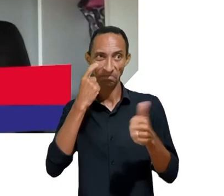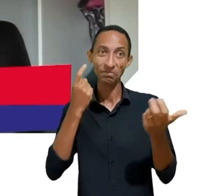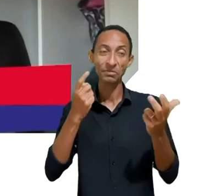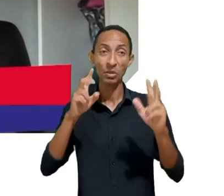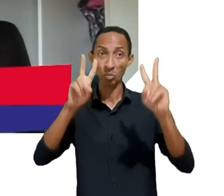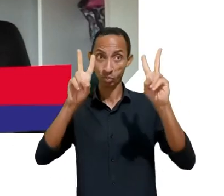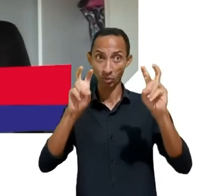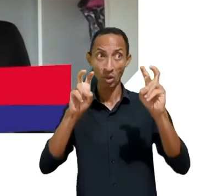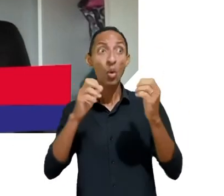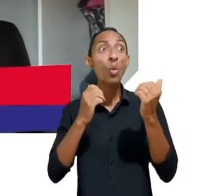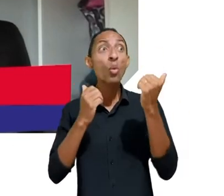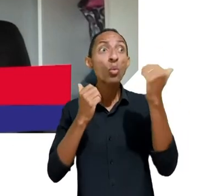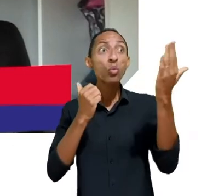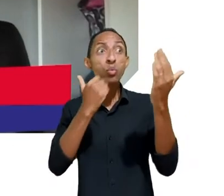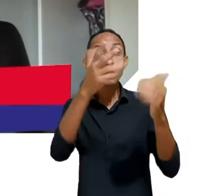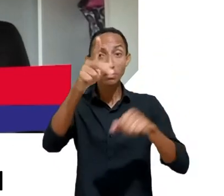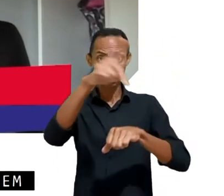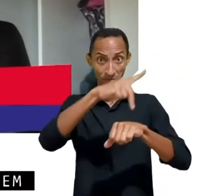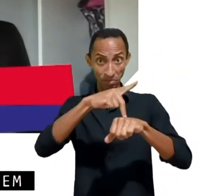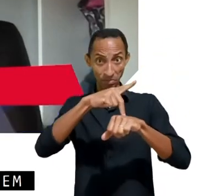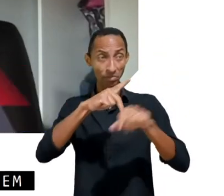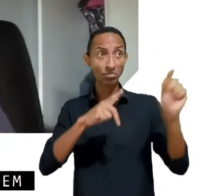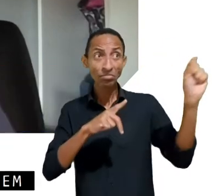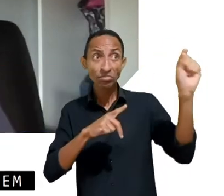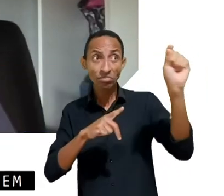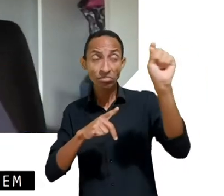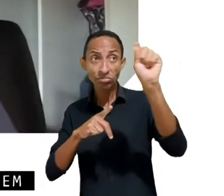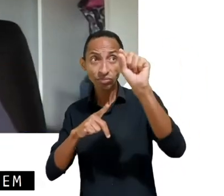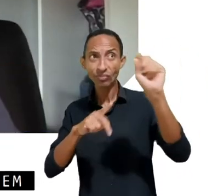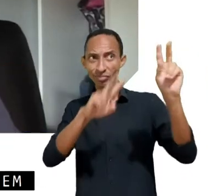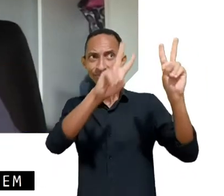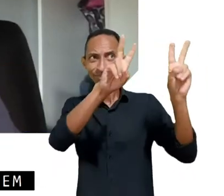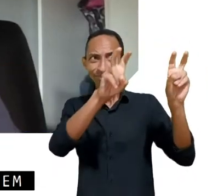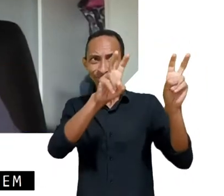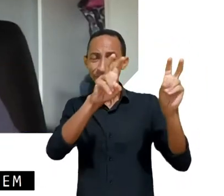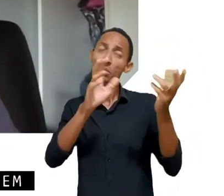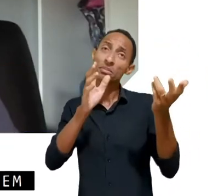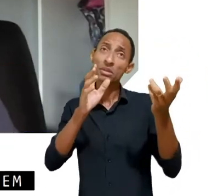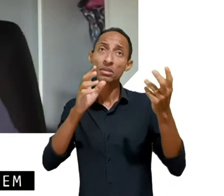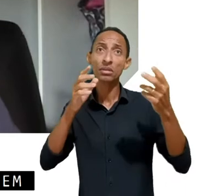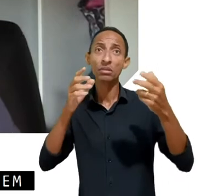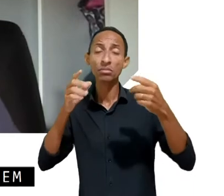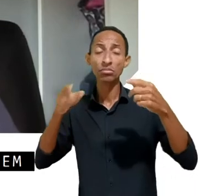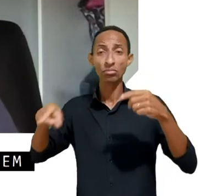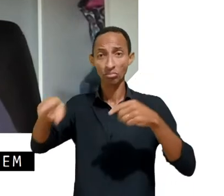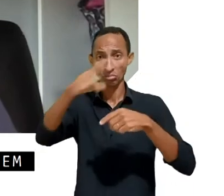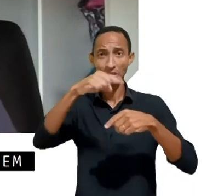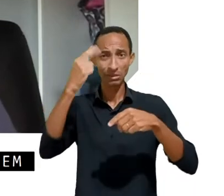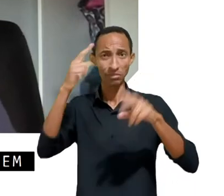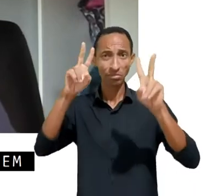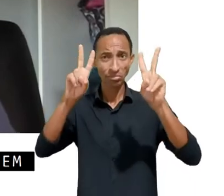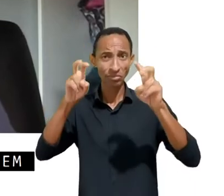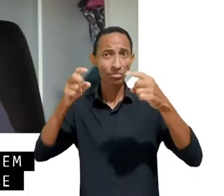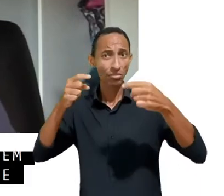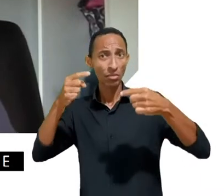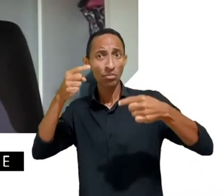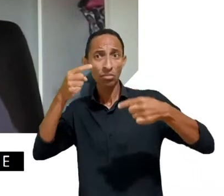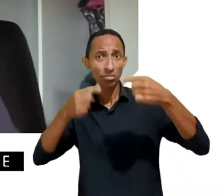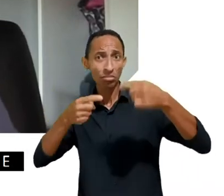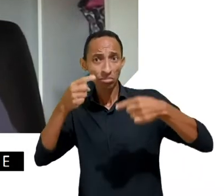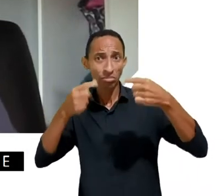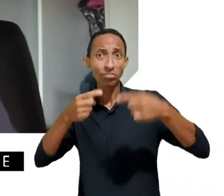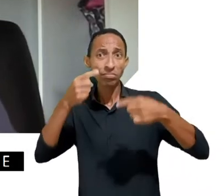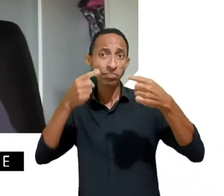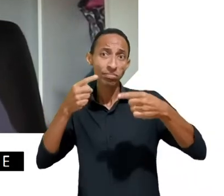Mas é sempre bom lembrar que toda vez que existe uma discussão que fala de barrar determinadas idades na internet,